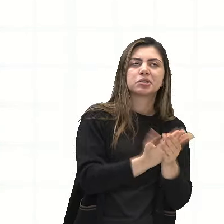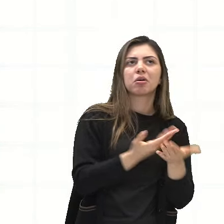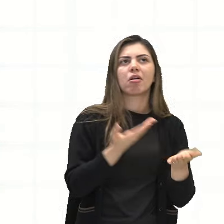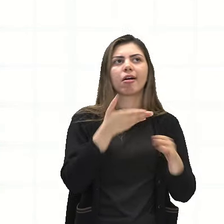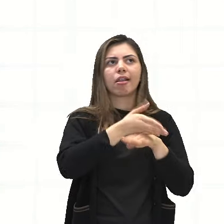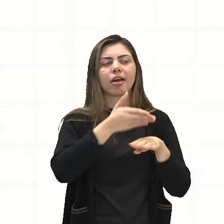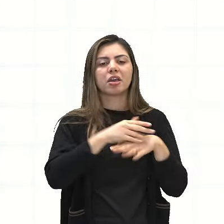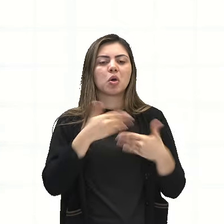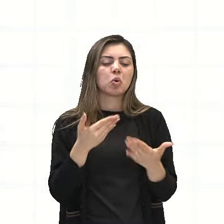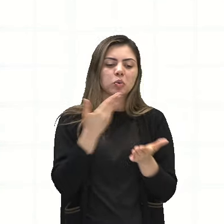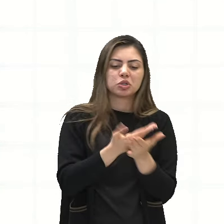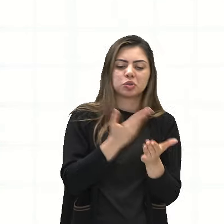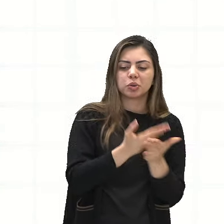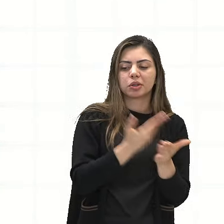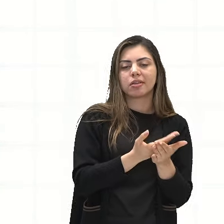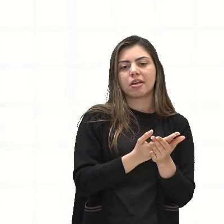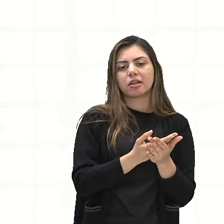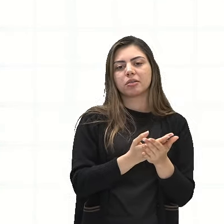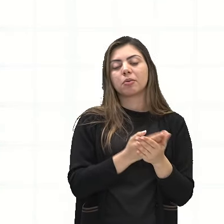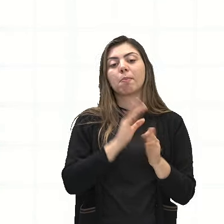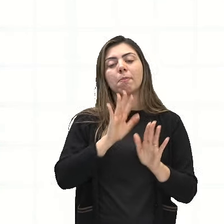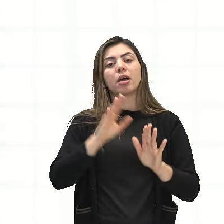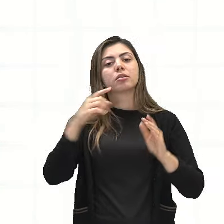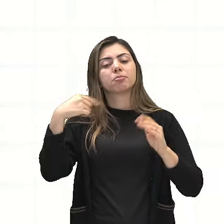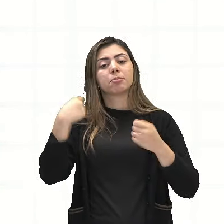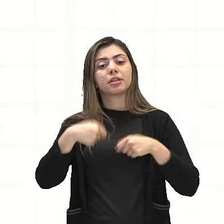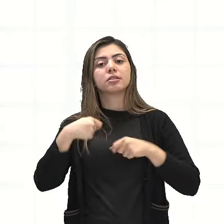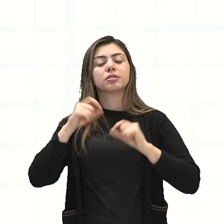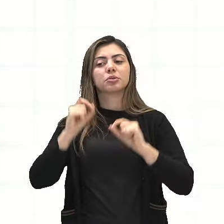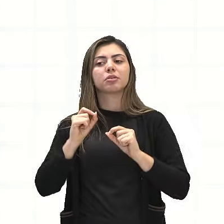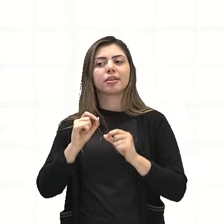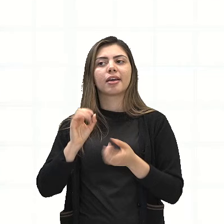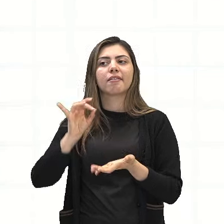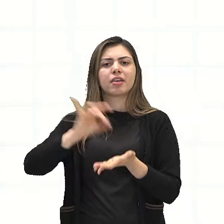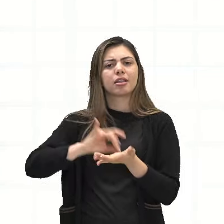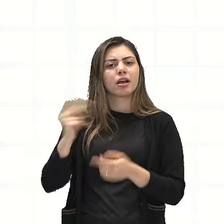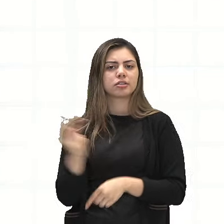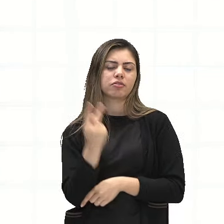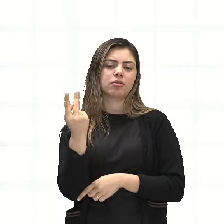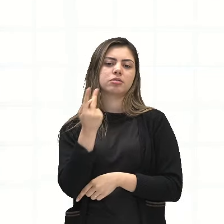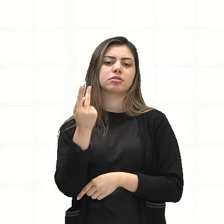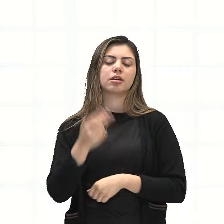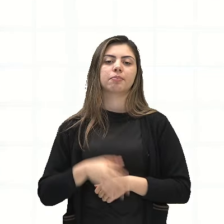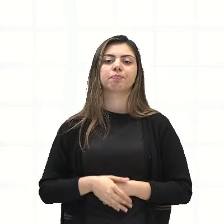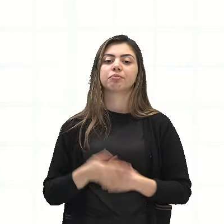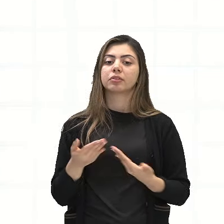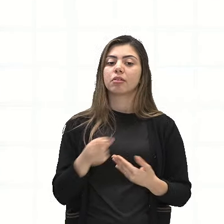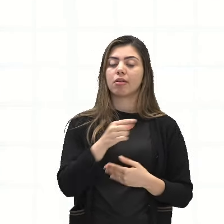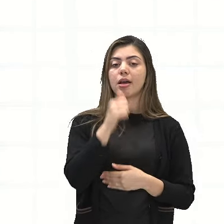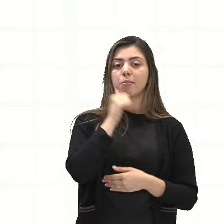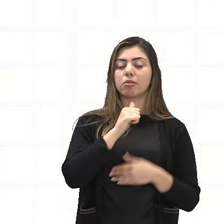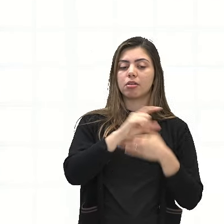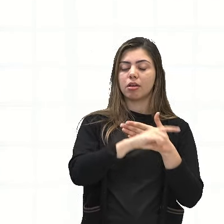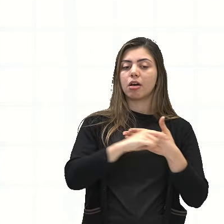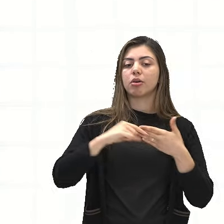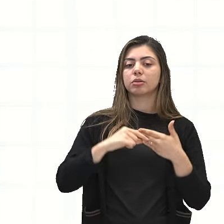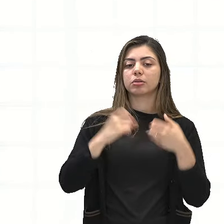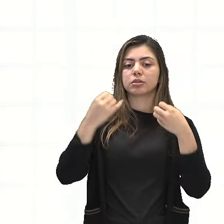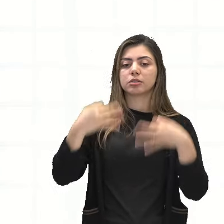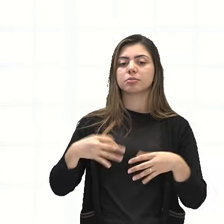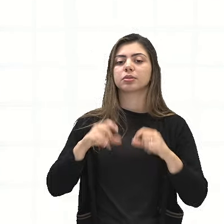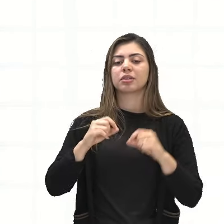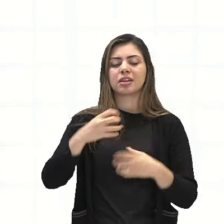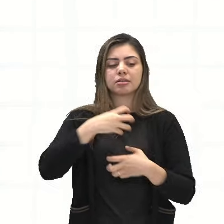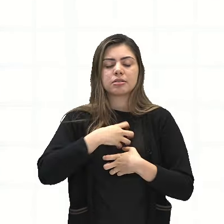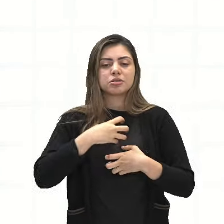dias, nós precisamos dar um significado, né? A autora destaca a falta de emoção